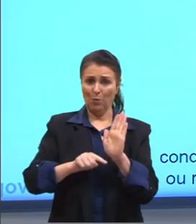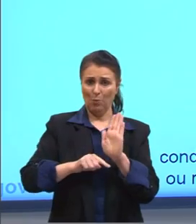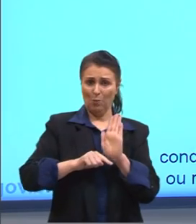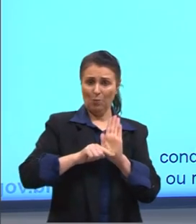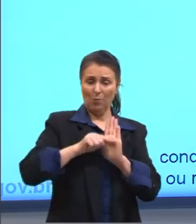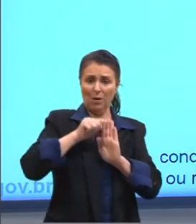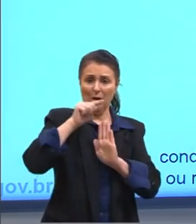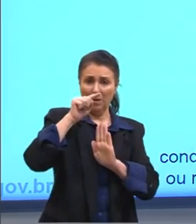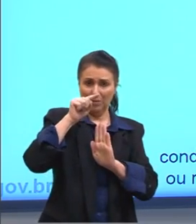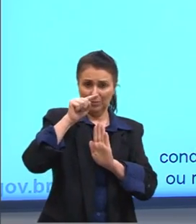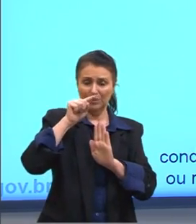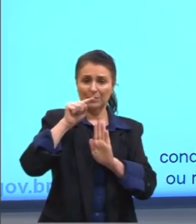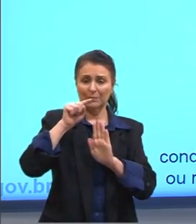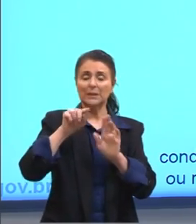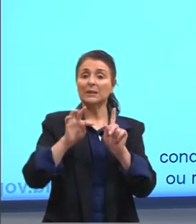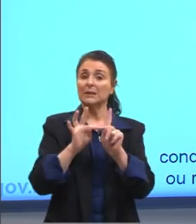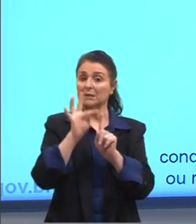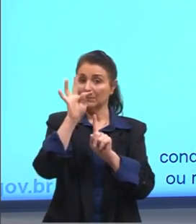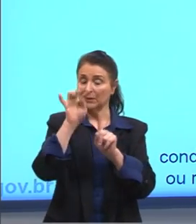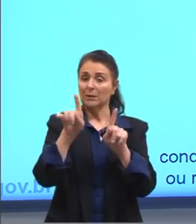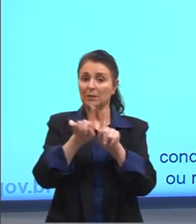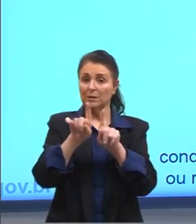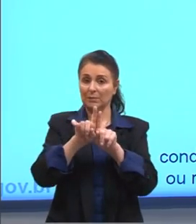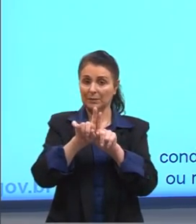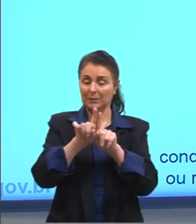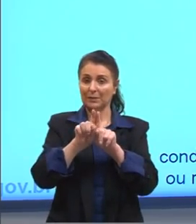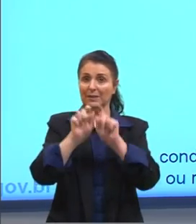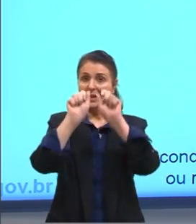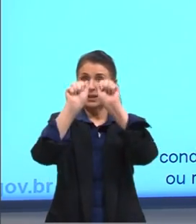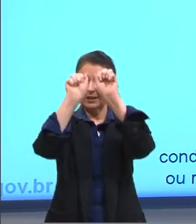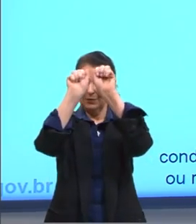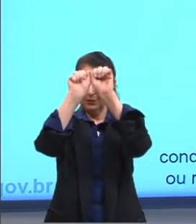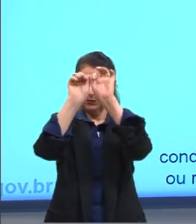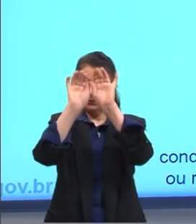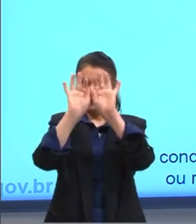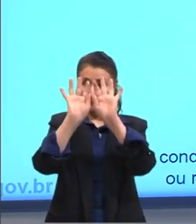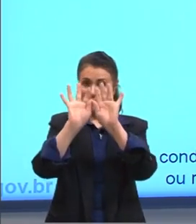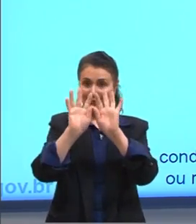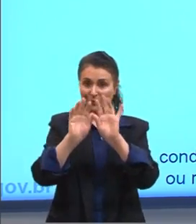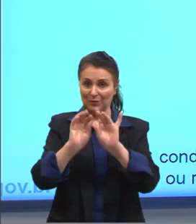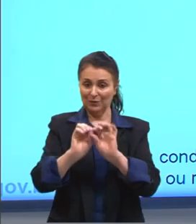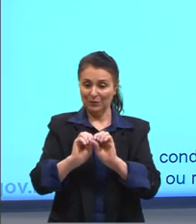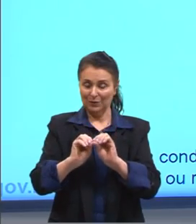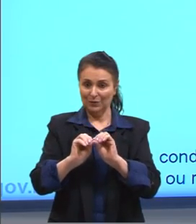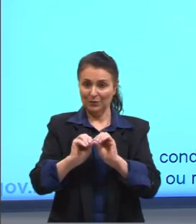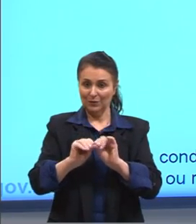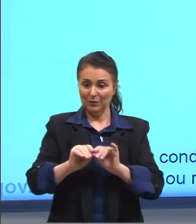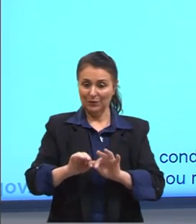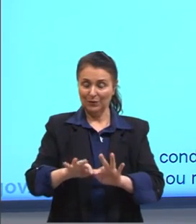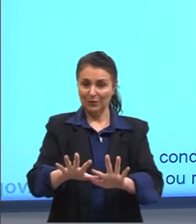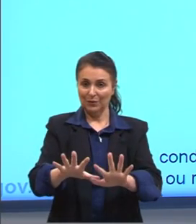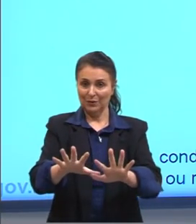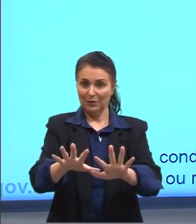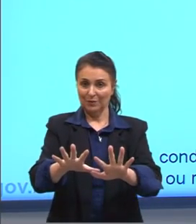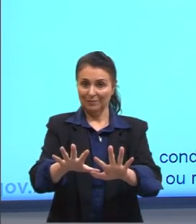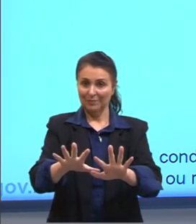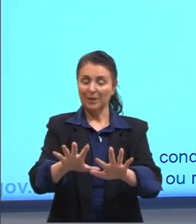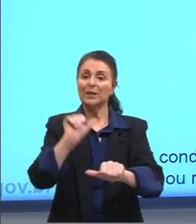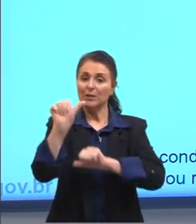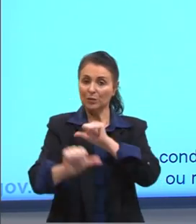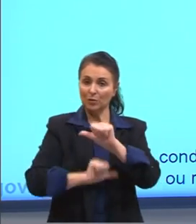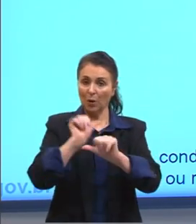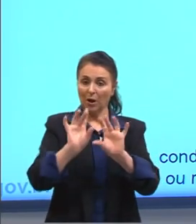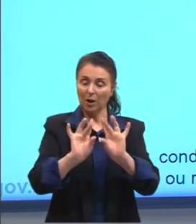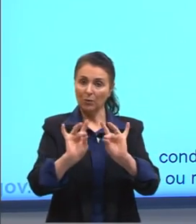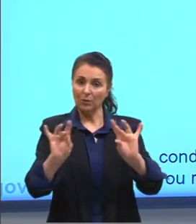levado ao condensador. Onde se liquefaz. Então, ele passa de gás a líquido, tá? Trocando calor